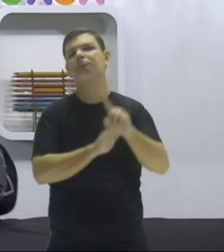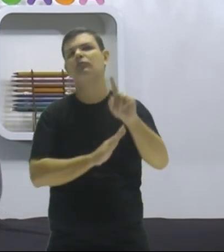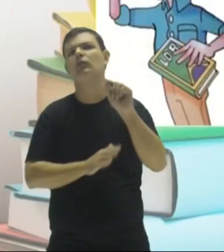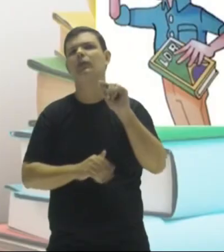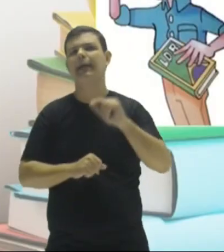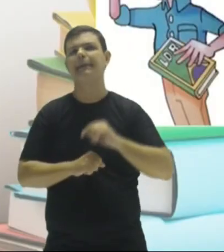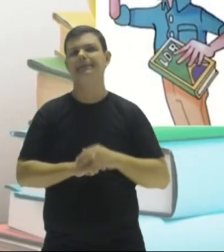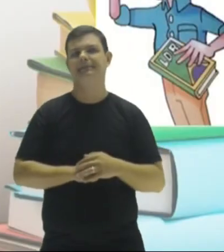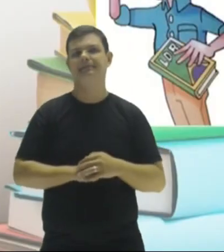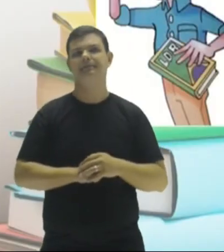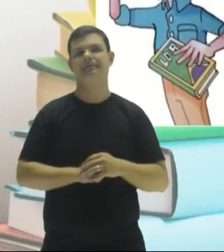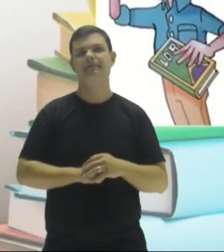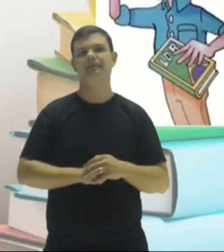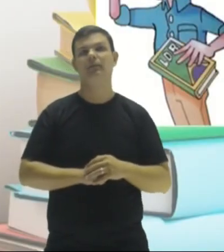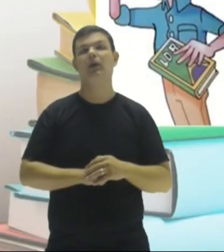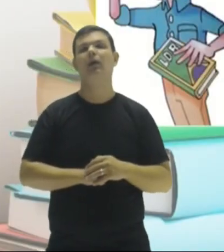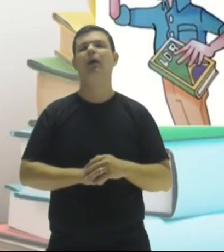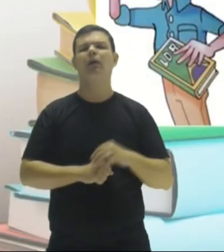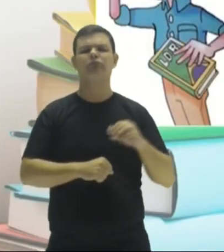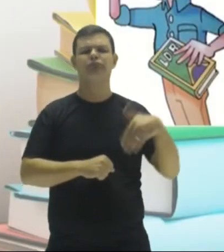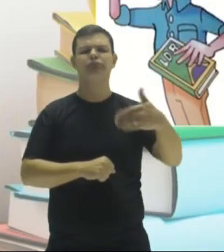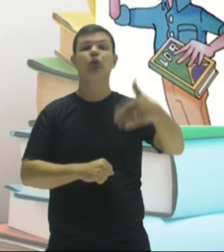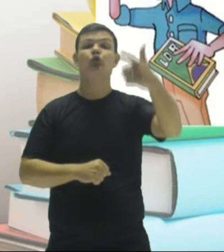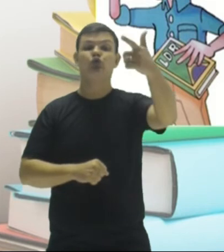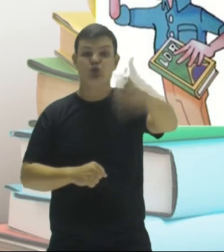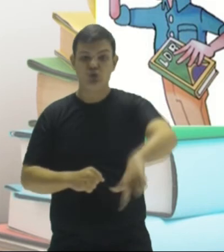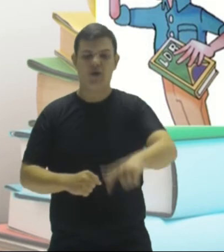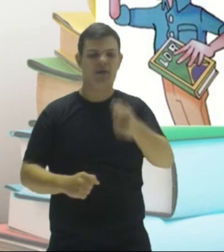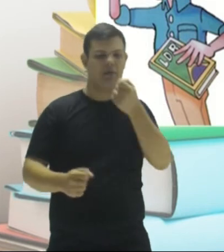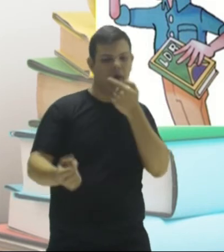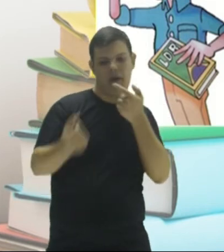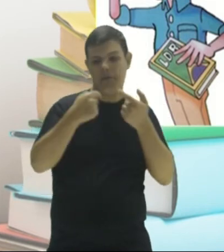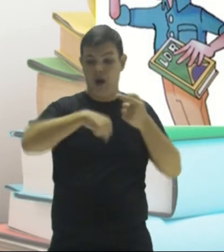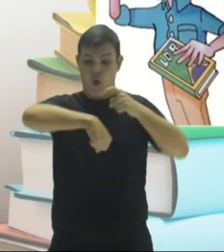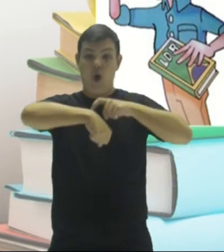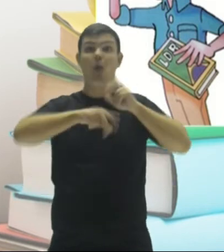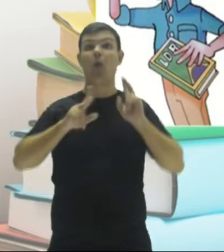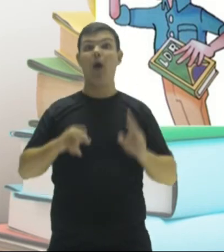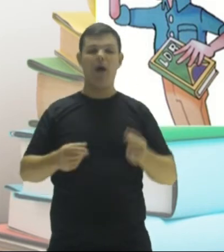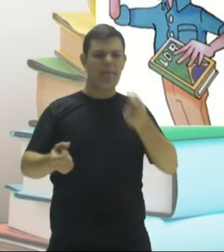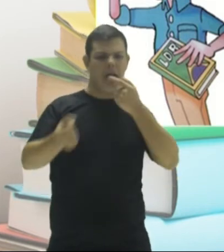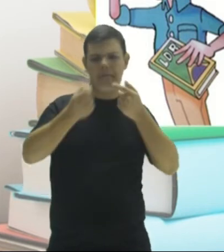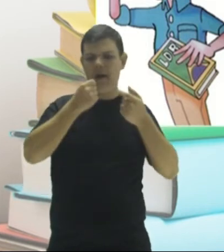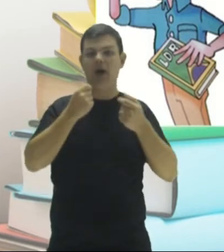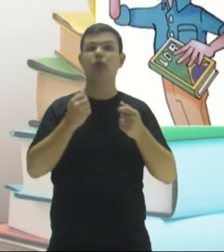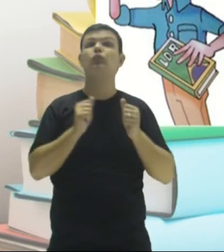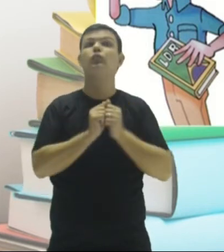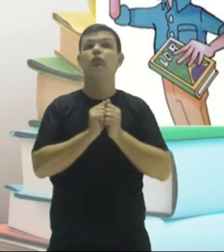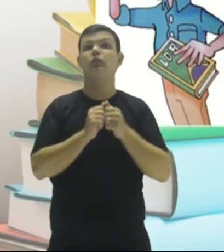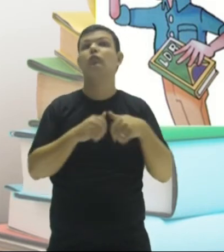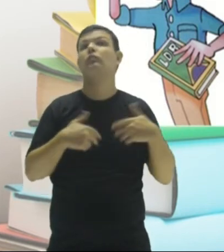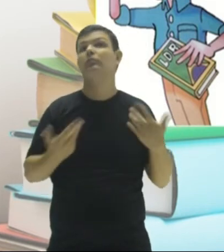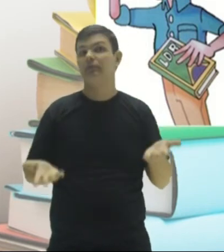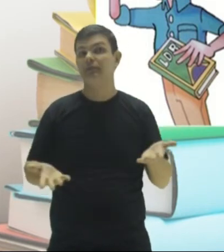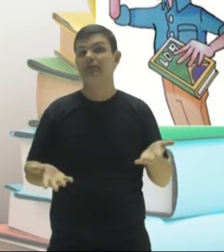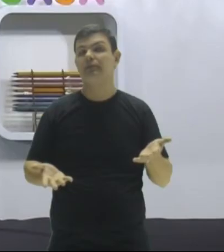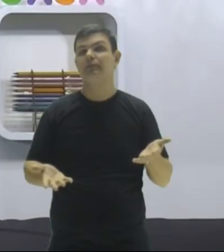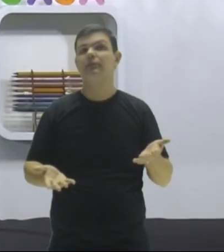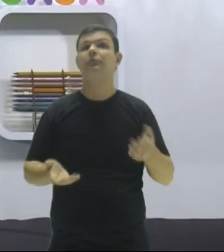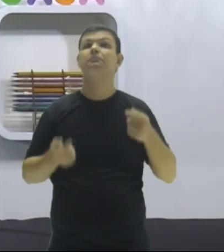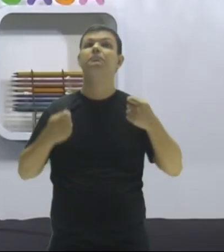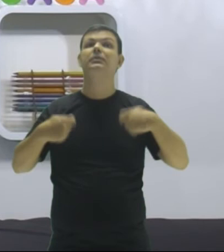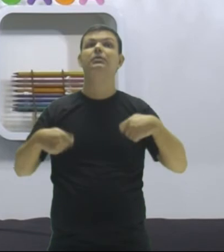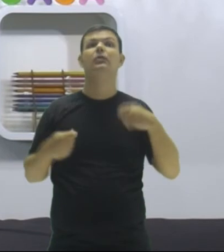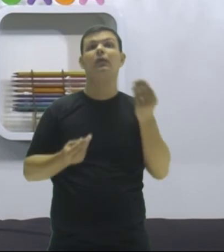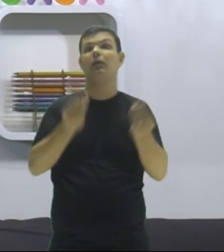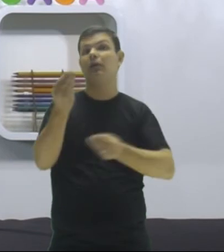o seguinte, olha aí. Quando voltará a tomar os remédios juntos novamente? Para isso, pessoal,